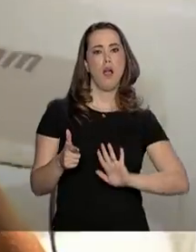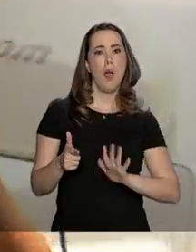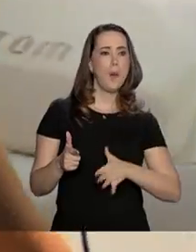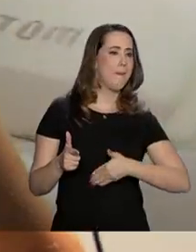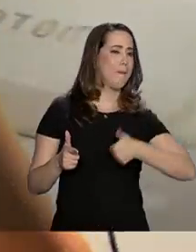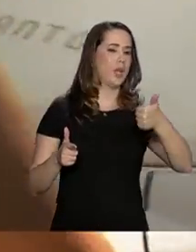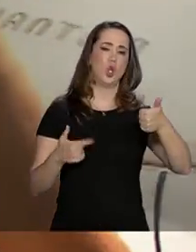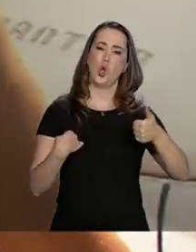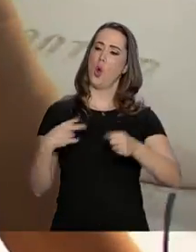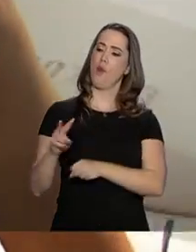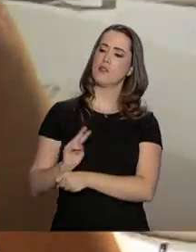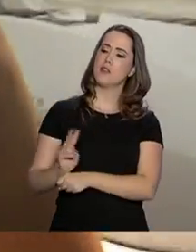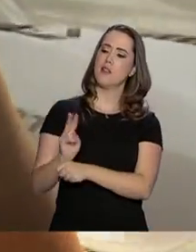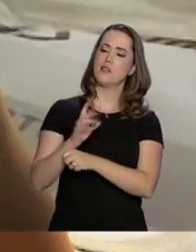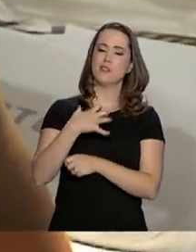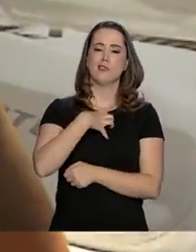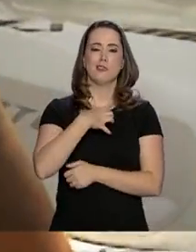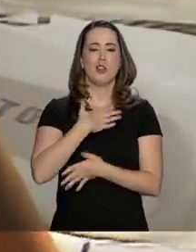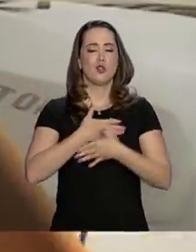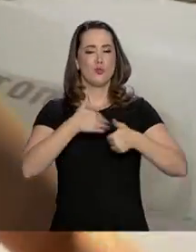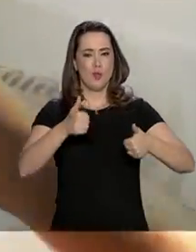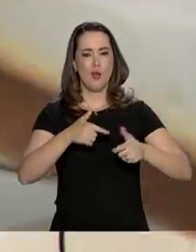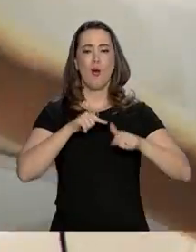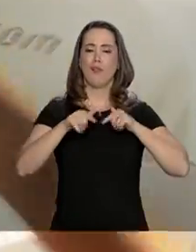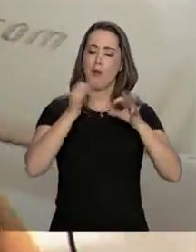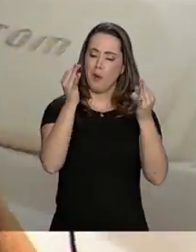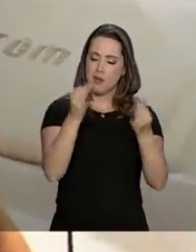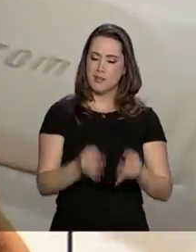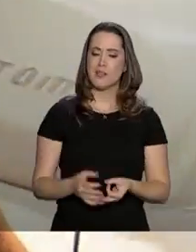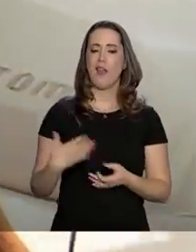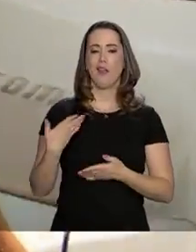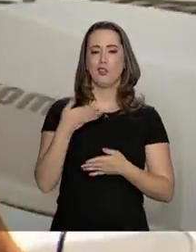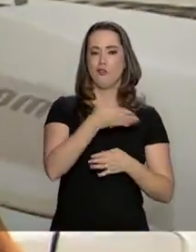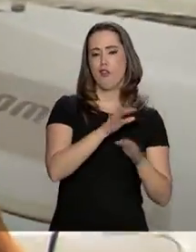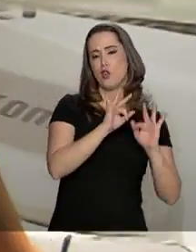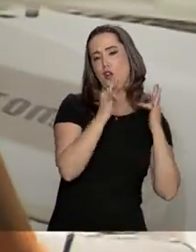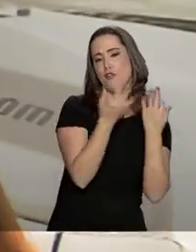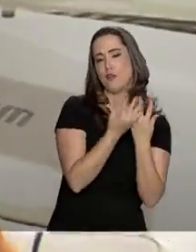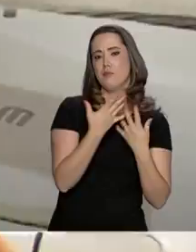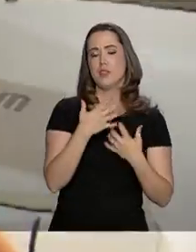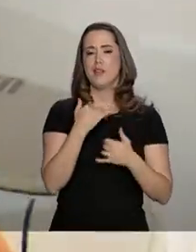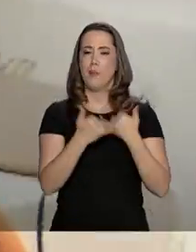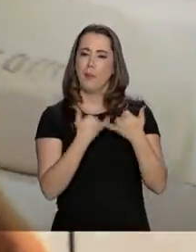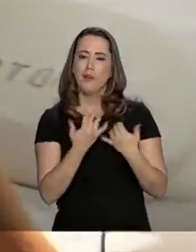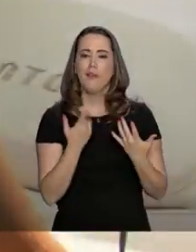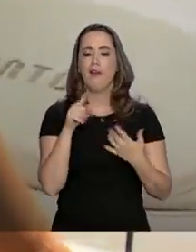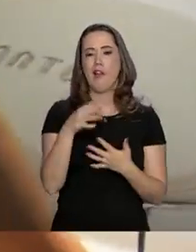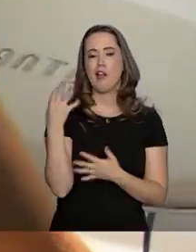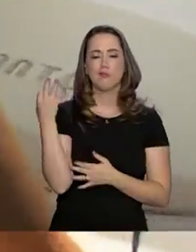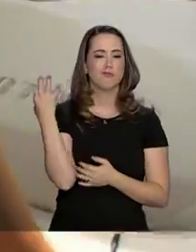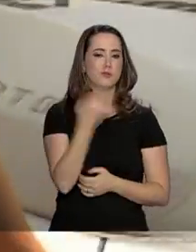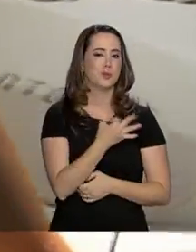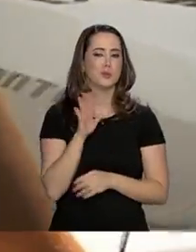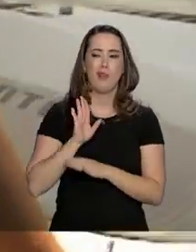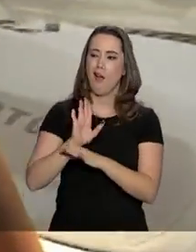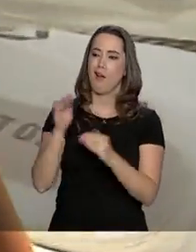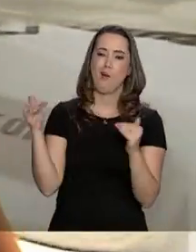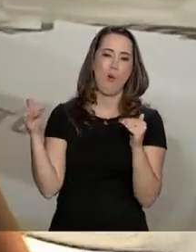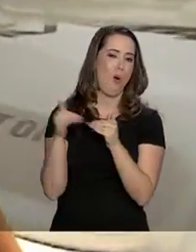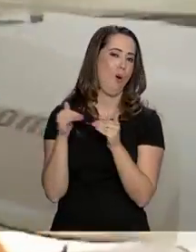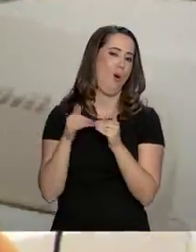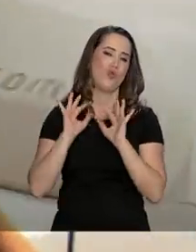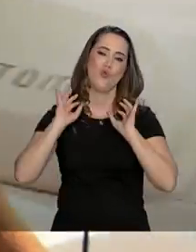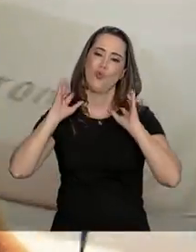quanto mais fiscalização tiver, mais tranquilo quem trabalha certo e vem para se divertir com a família. Isso é fantástico, cara. Do total apoio